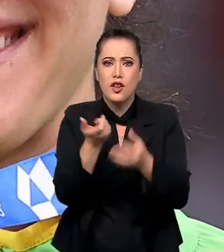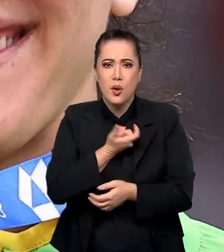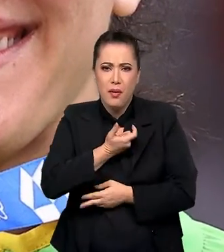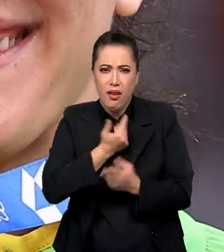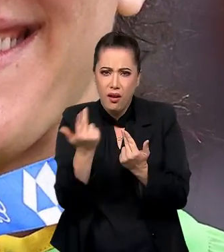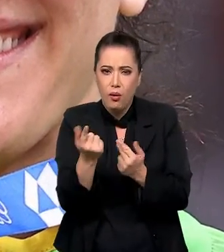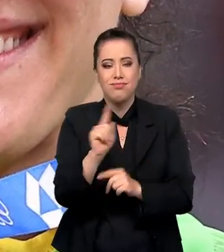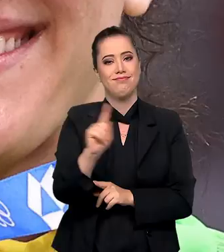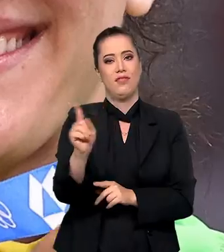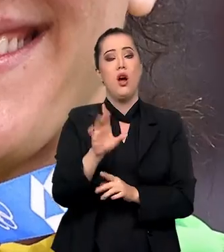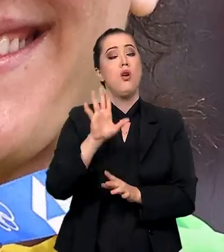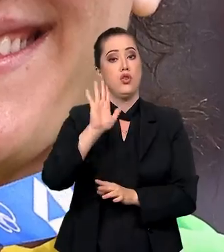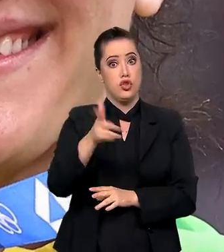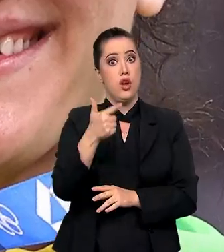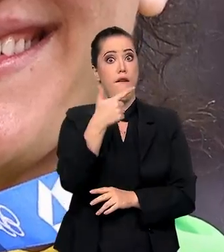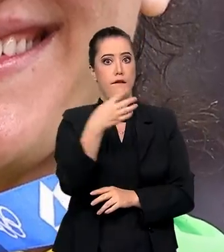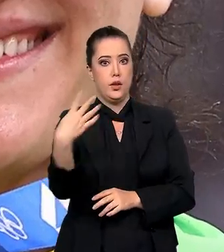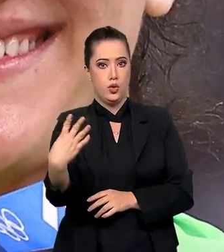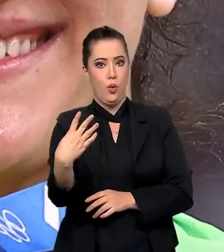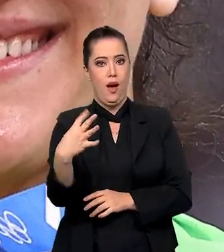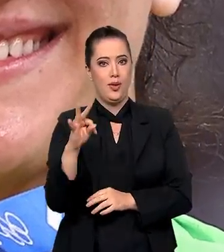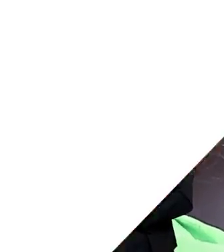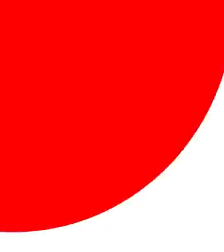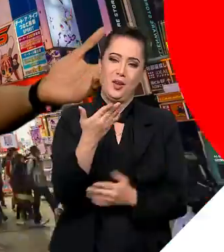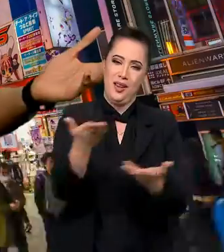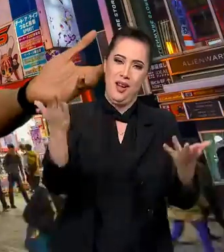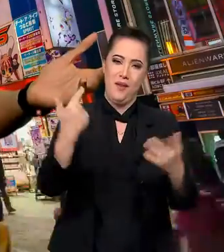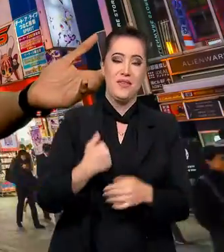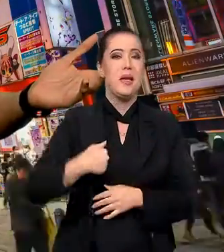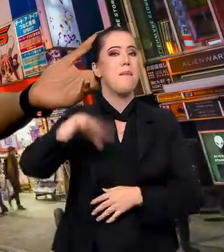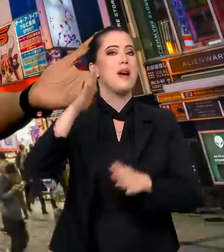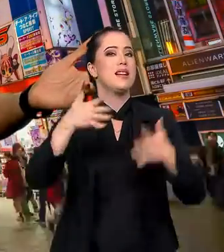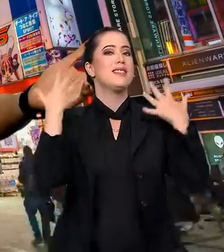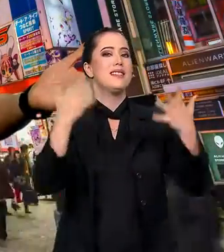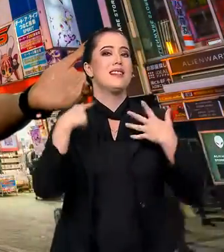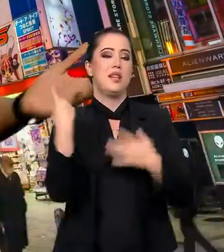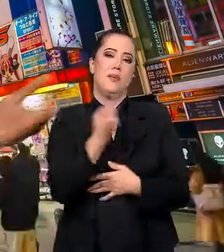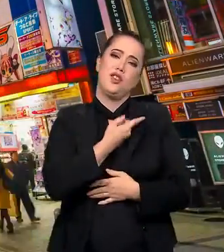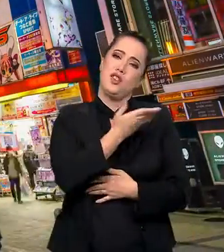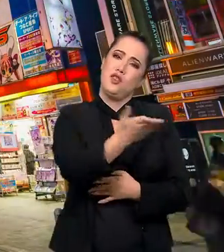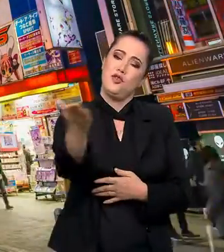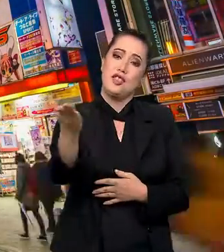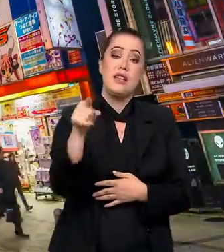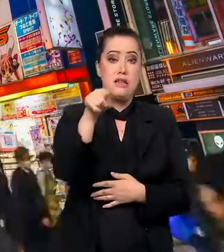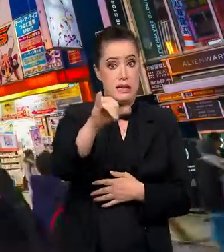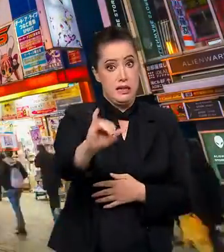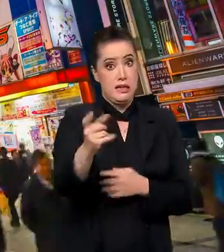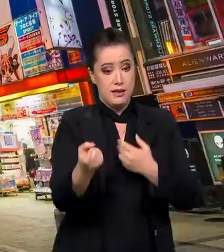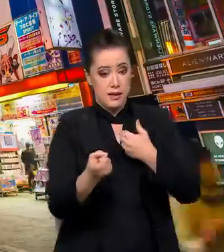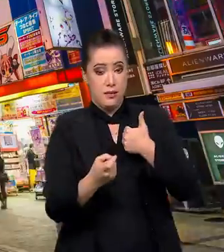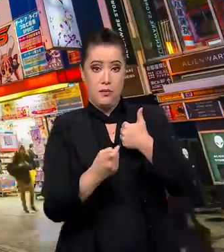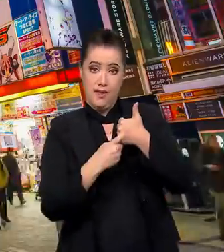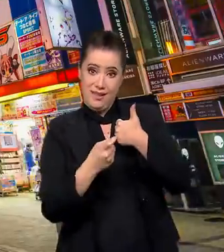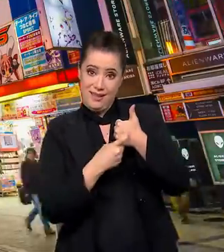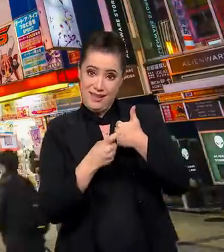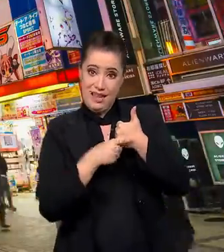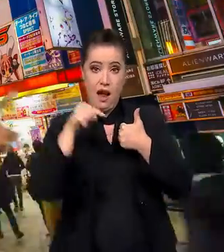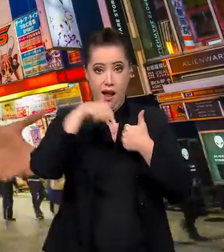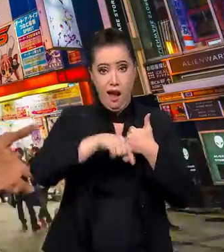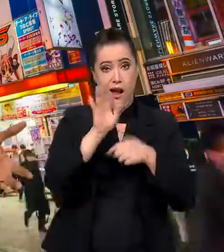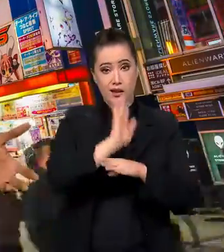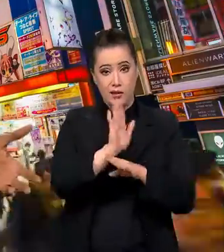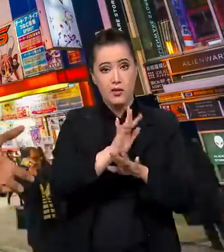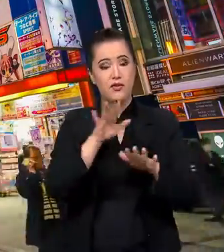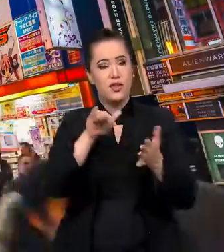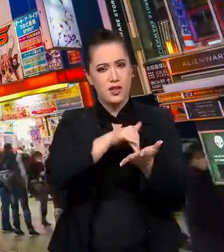Brasil como o judô, 24 no total. E ninguém dá mais alegria pra gente do que você quando dá um like aqui no vídeo,